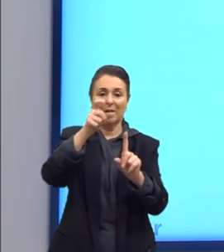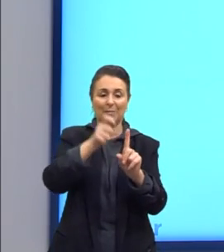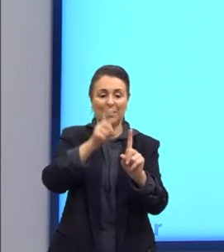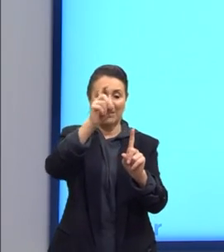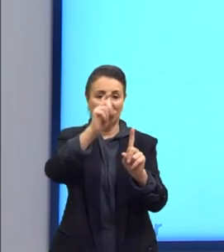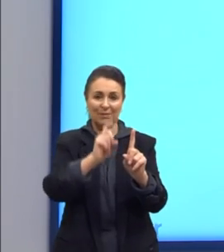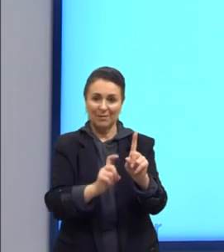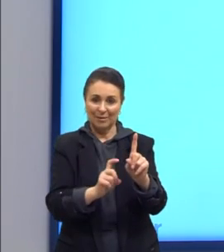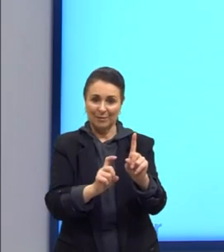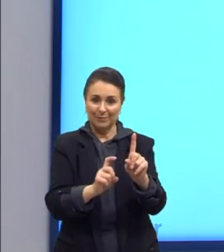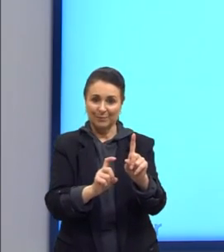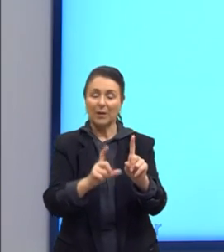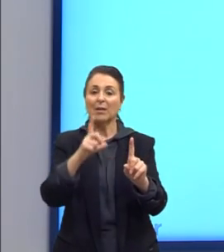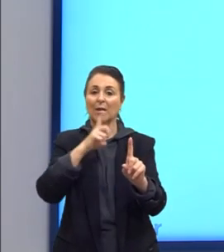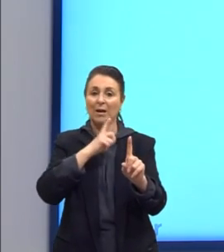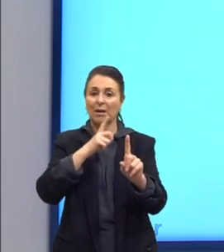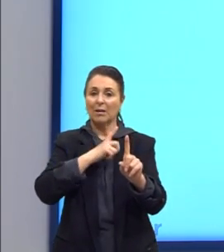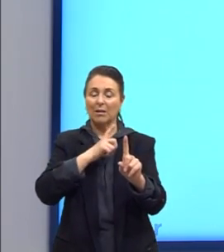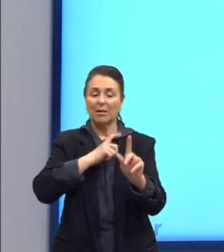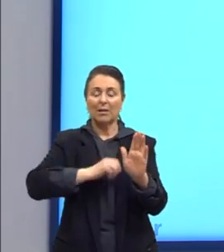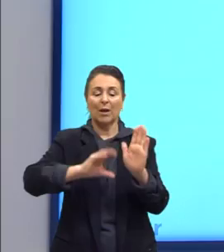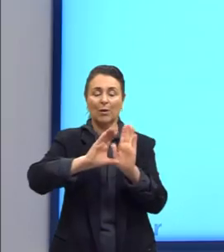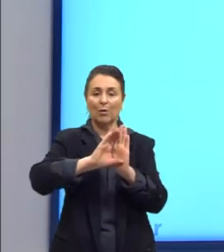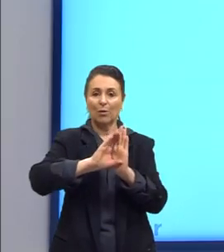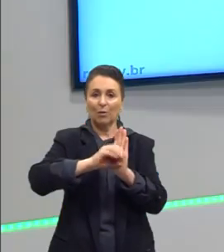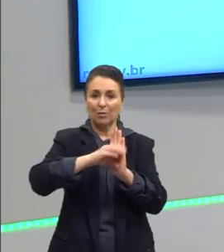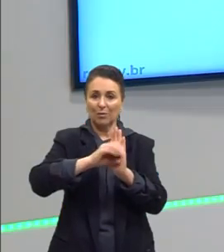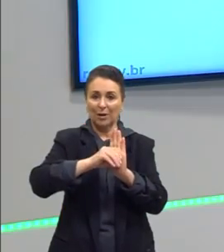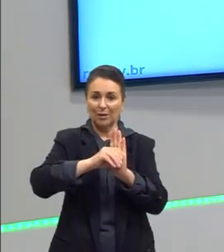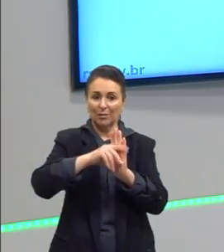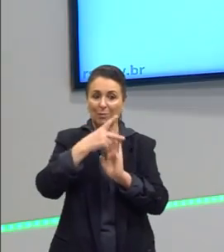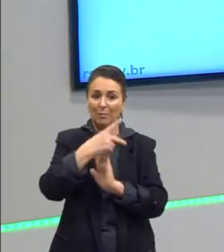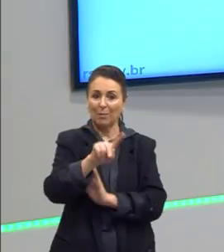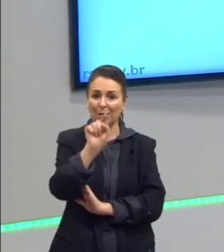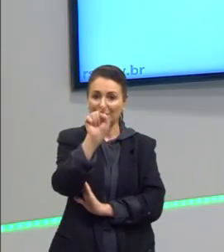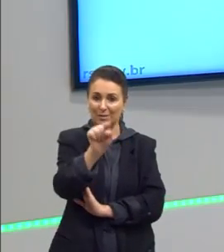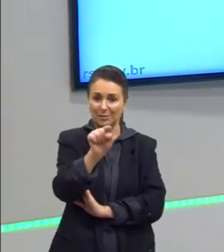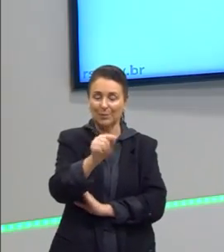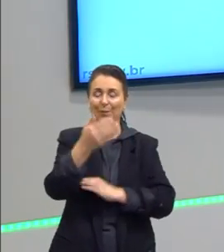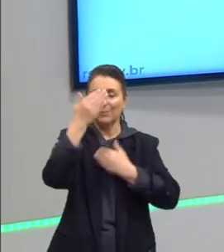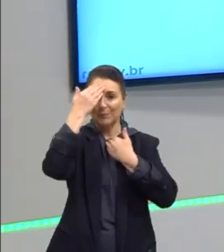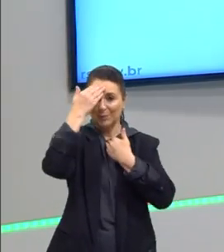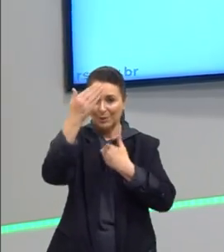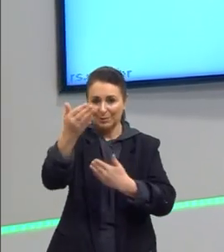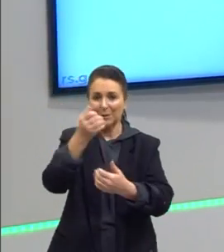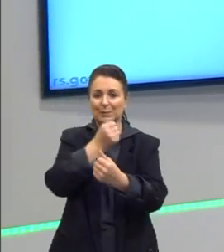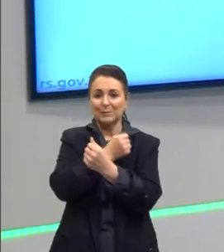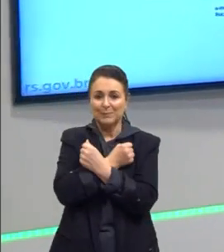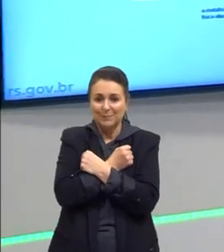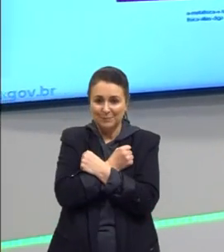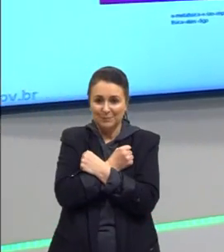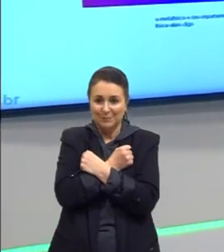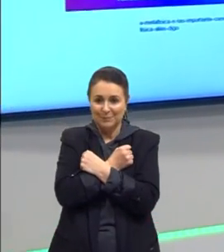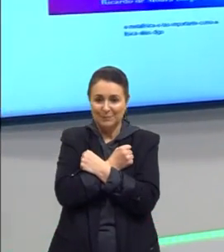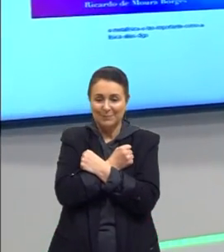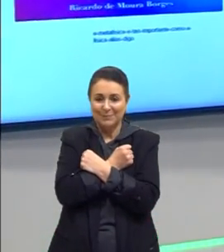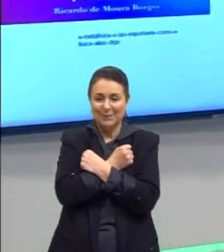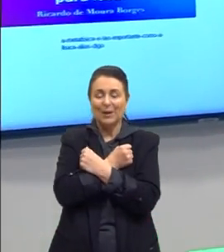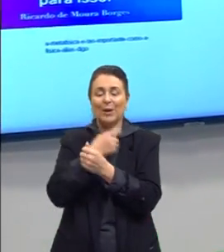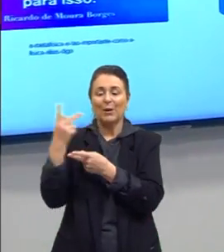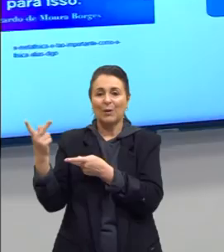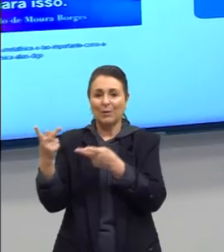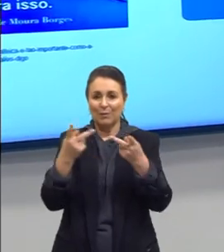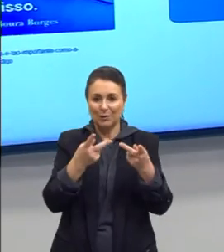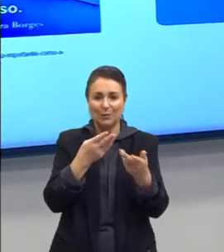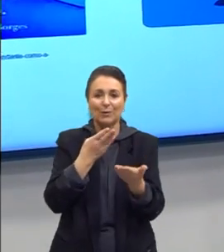disponibiliza conceitos para isso. Eu te agradeço. Um grande abraço. Foi um privilégio. Te convido.